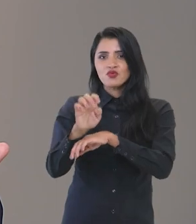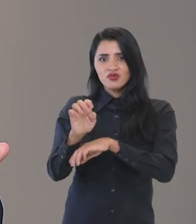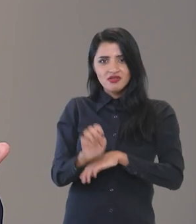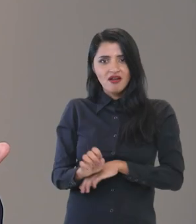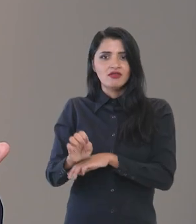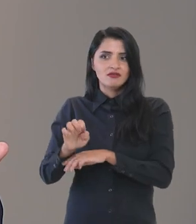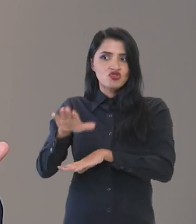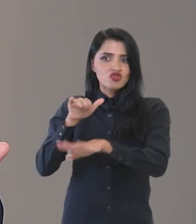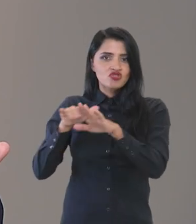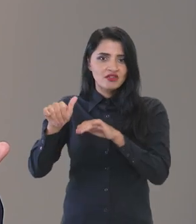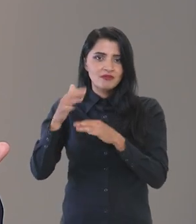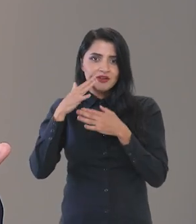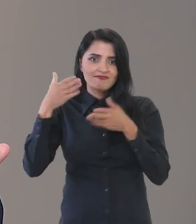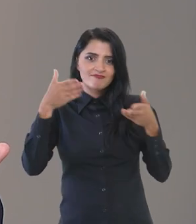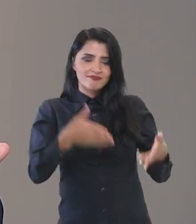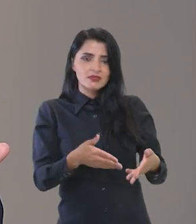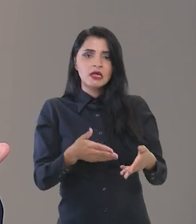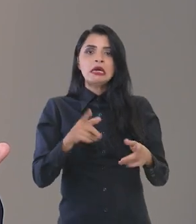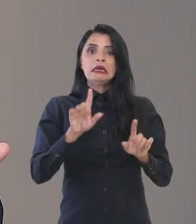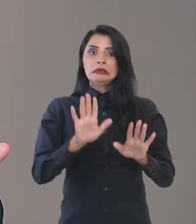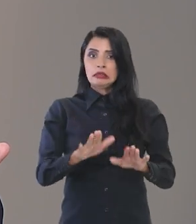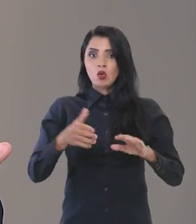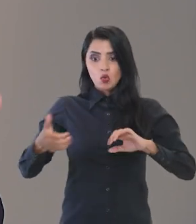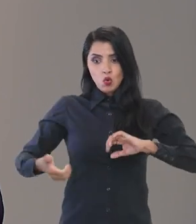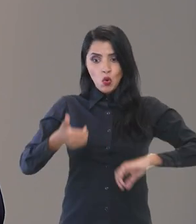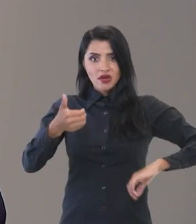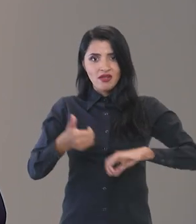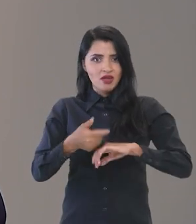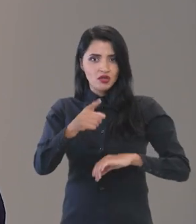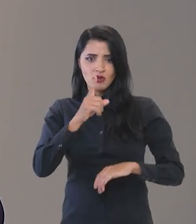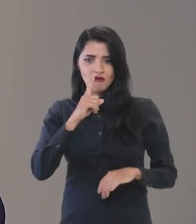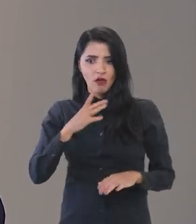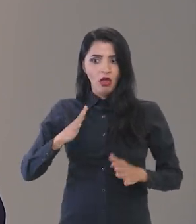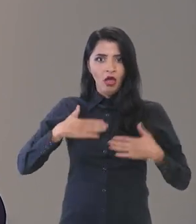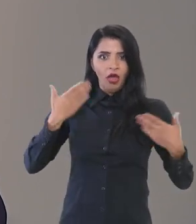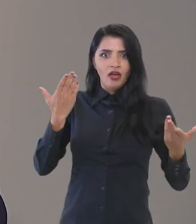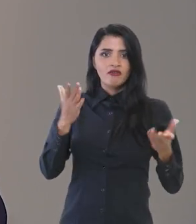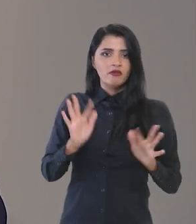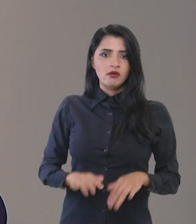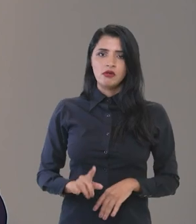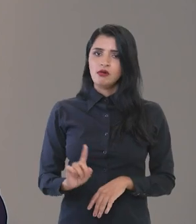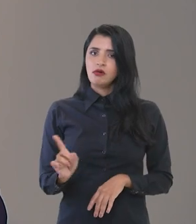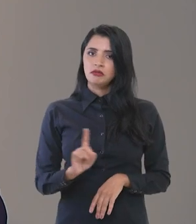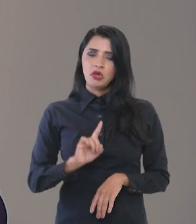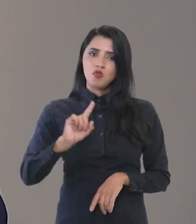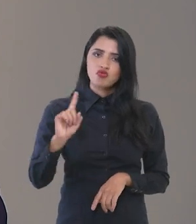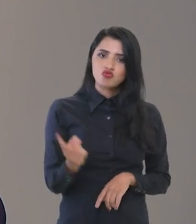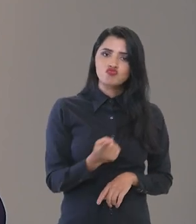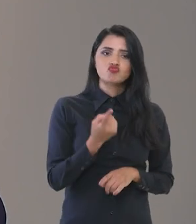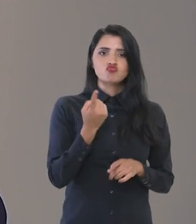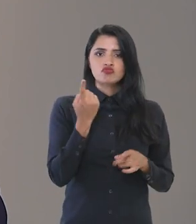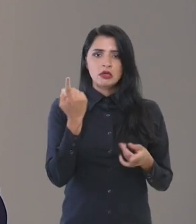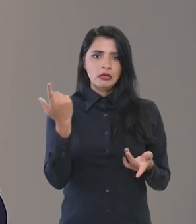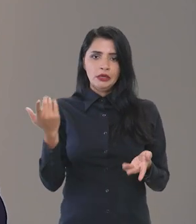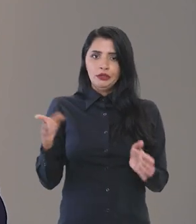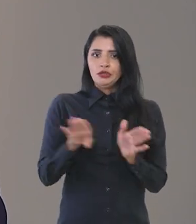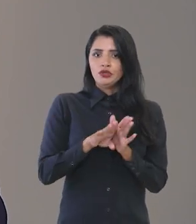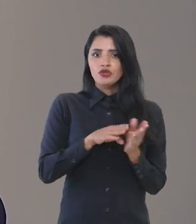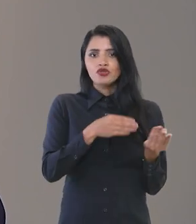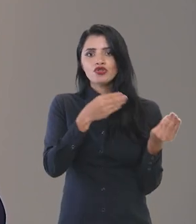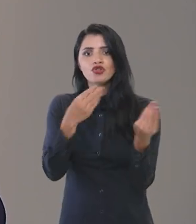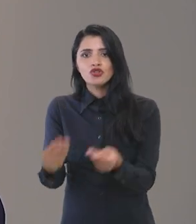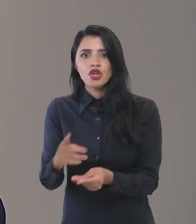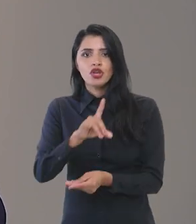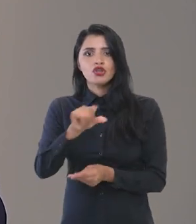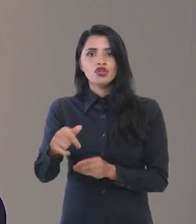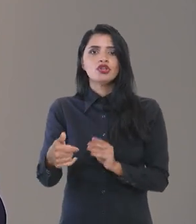estado. Então, o Congresso Nacional, ele não vai ser surpreendido ao final por um processo que